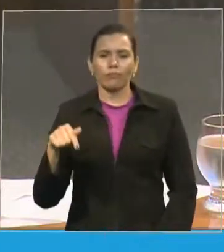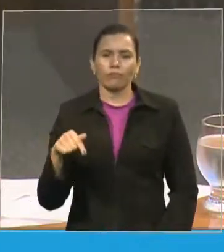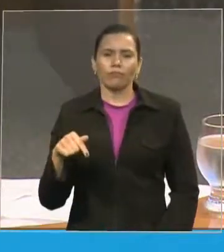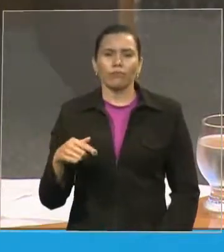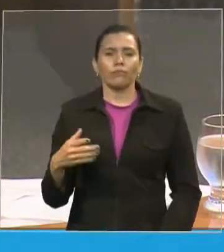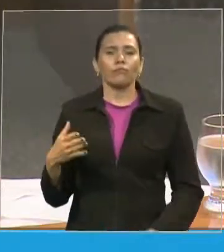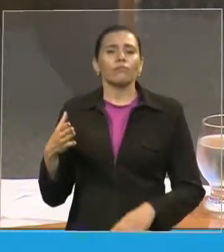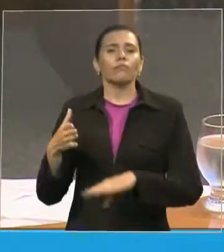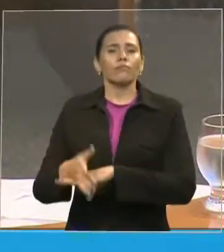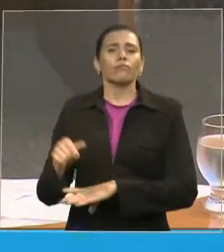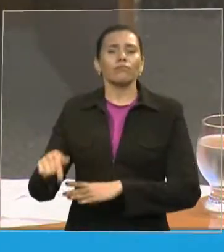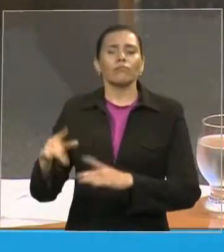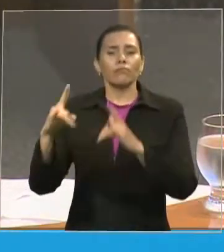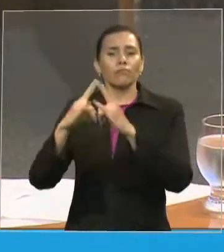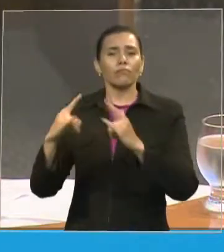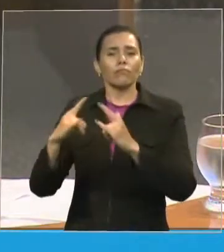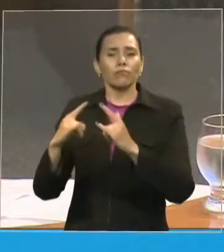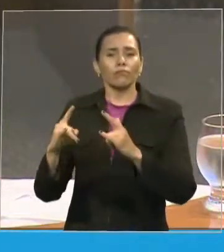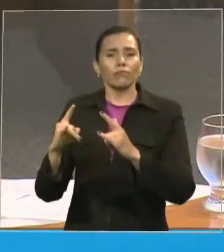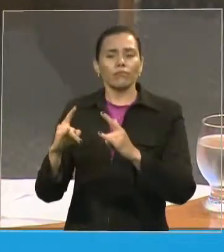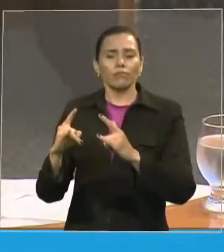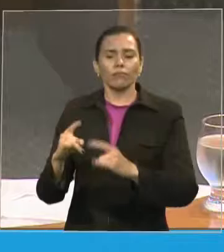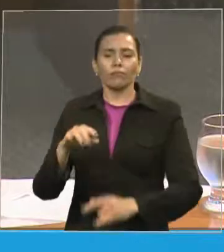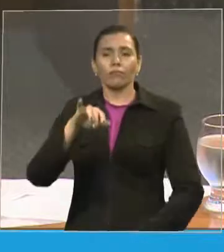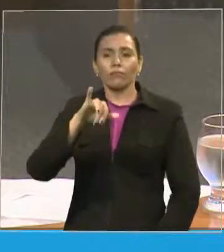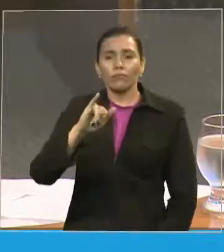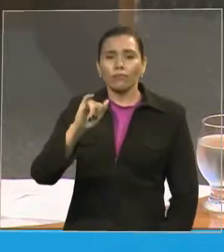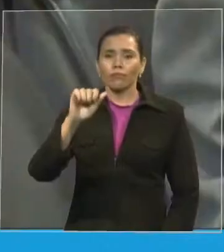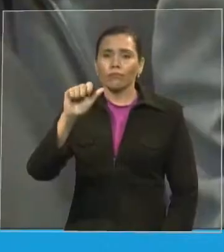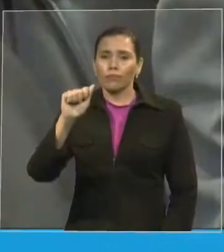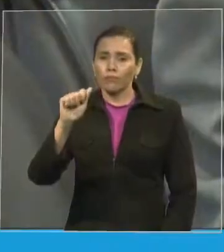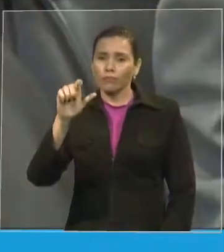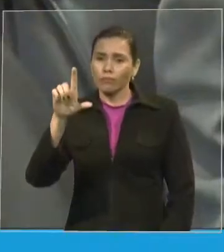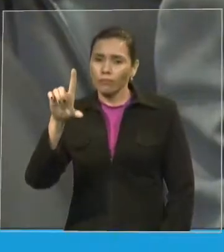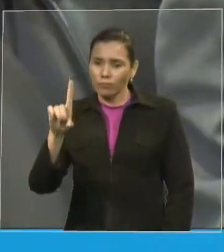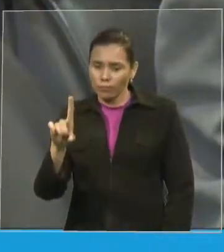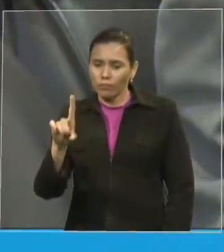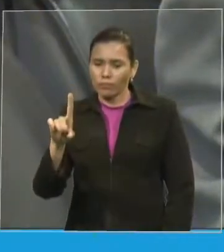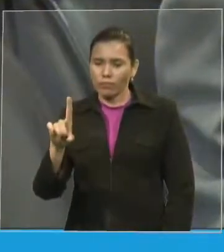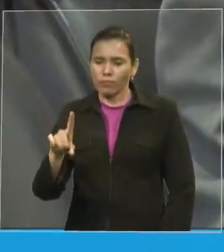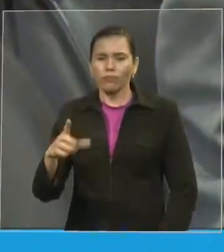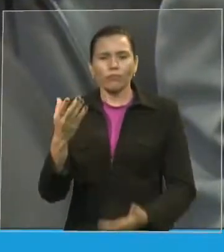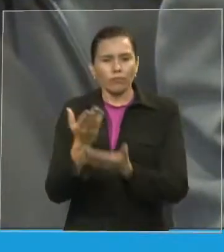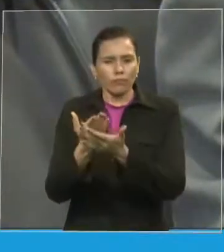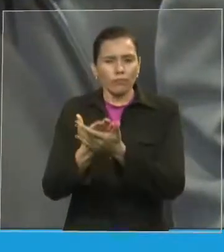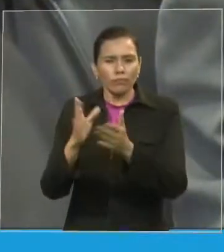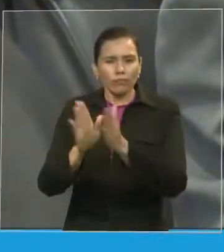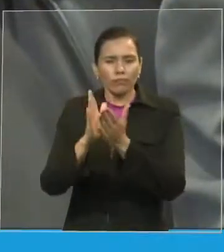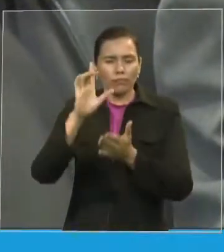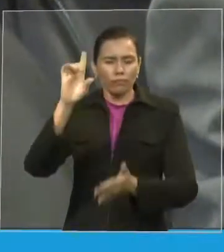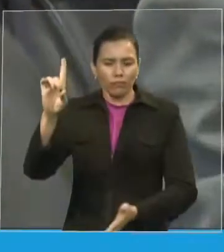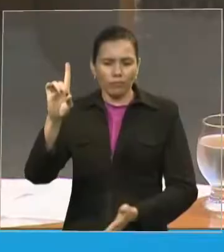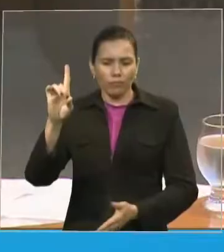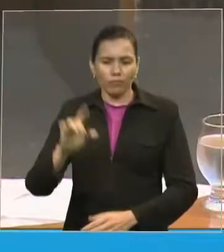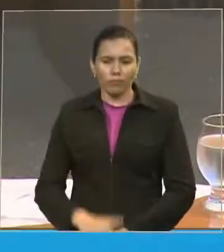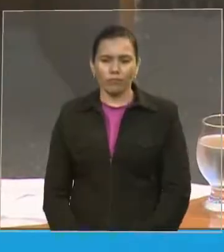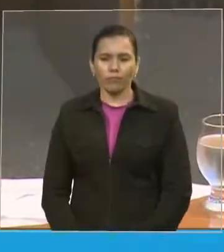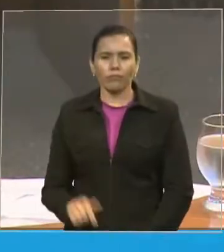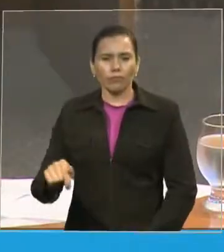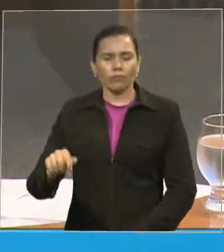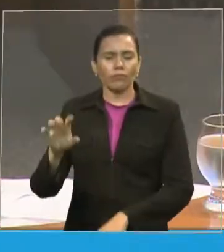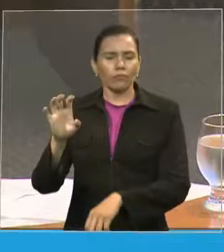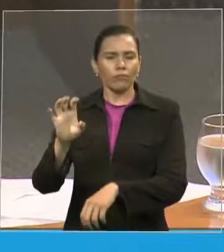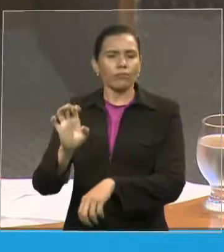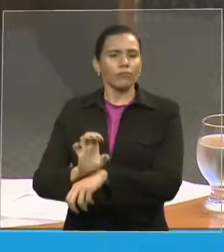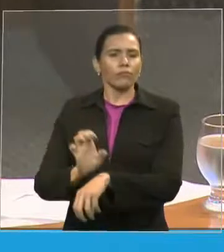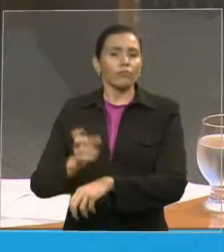de Deus, IAB, em Pindomunha Gaba, estado de São Paulo.